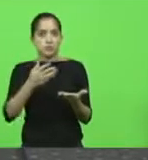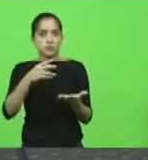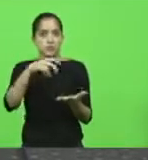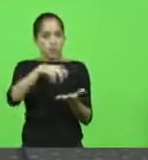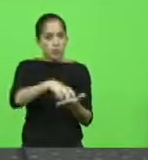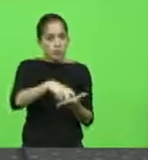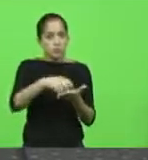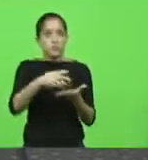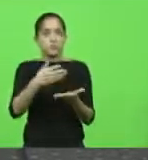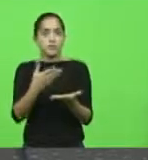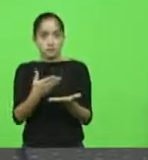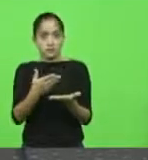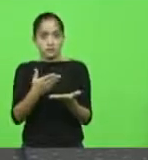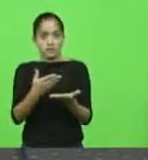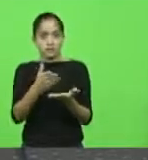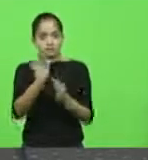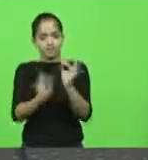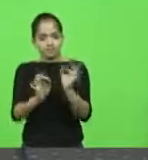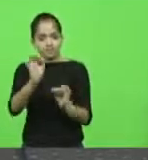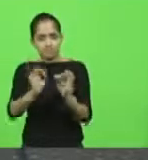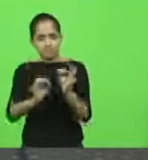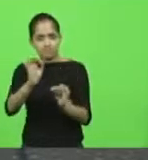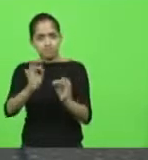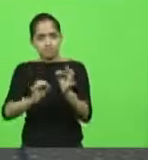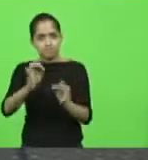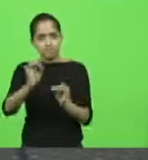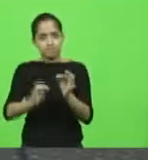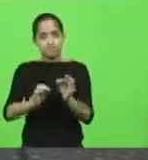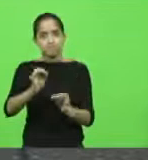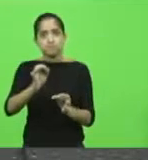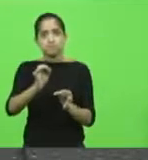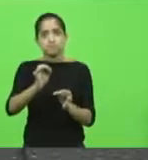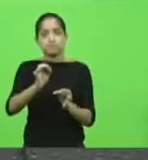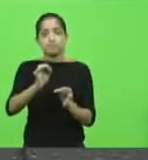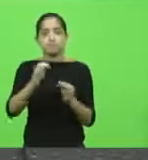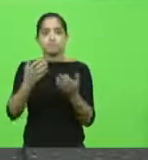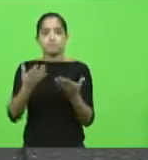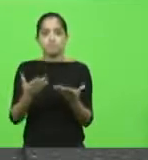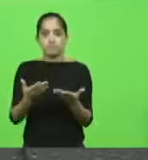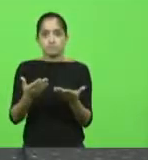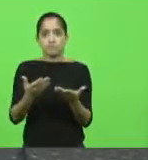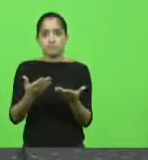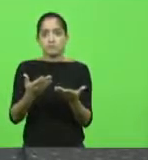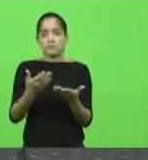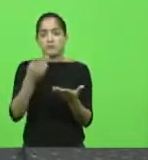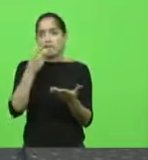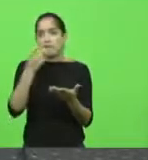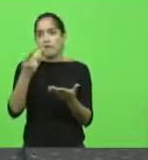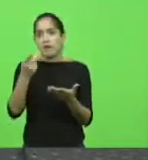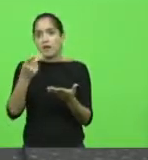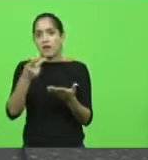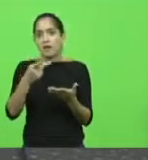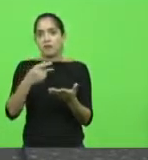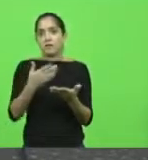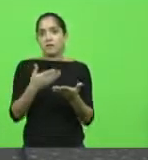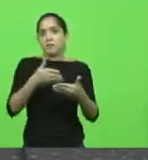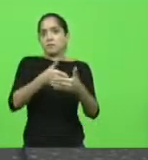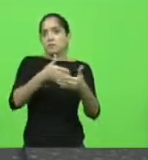transitado e injulgado, está do Maurício. Não há o que se falar em restrições,